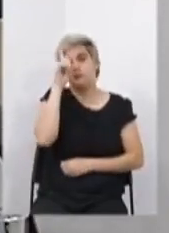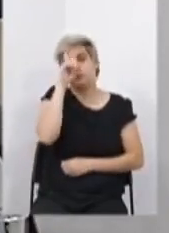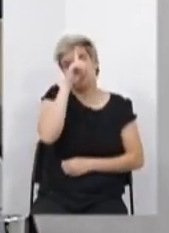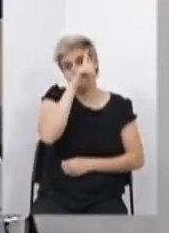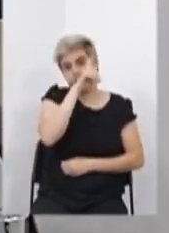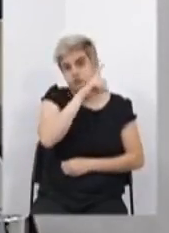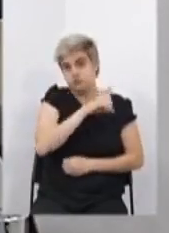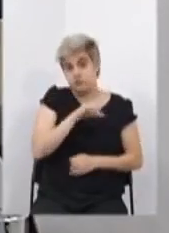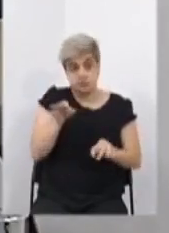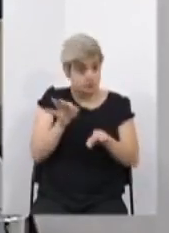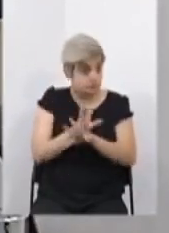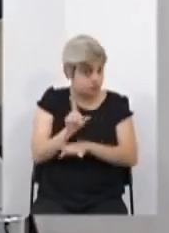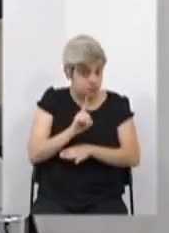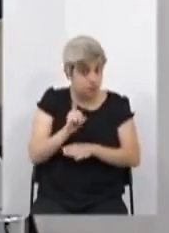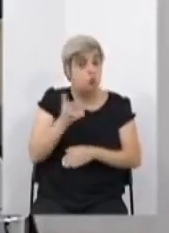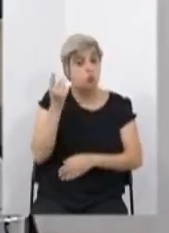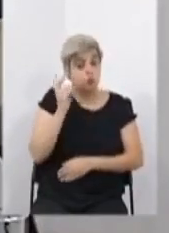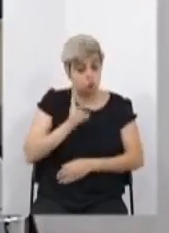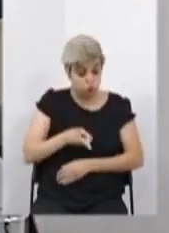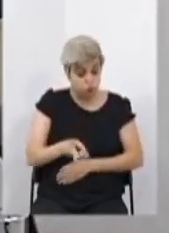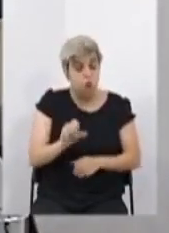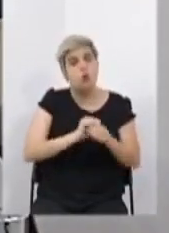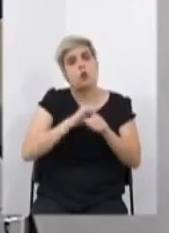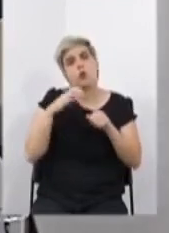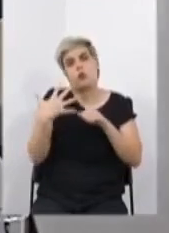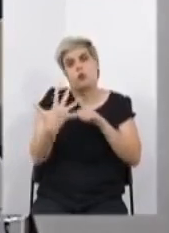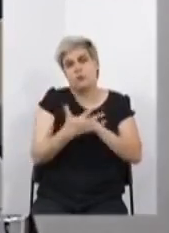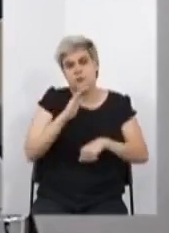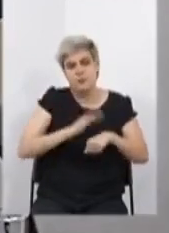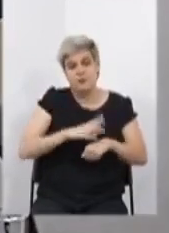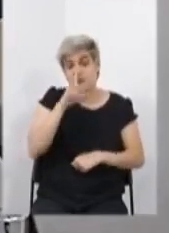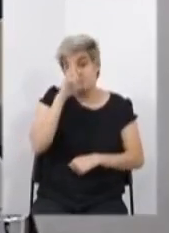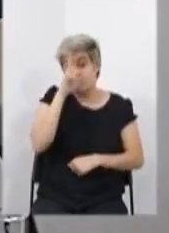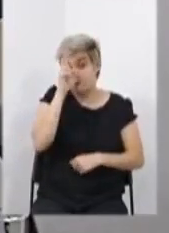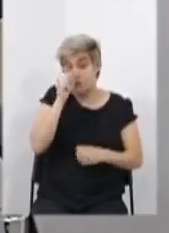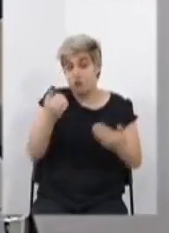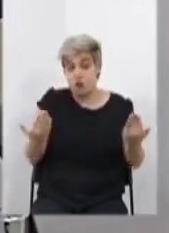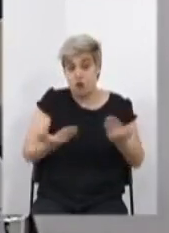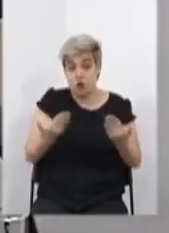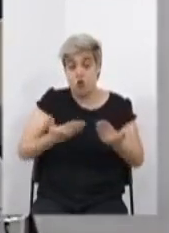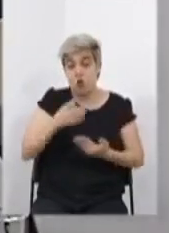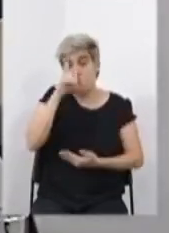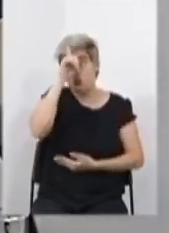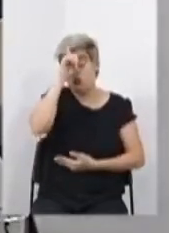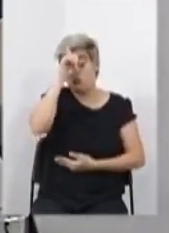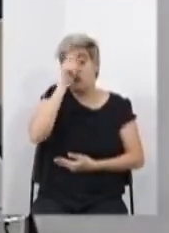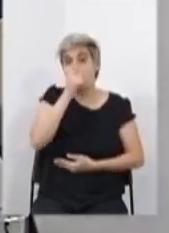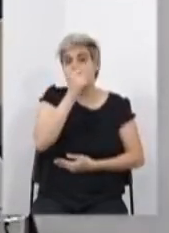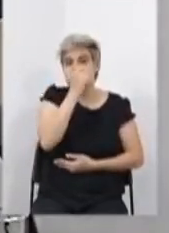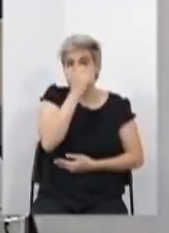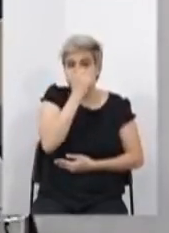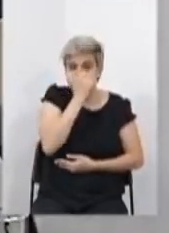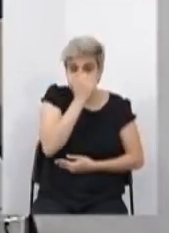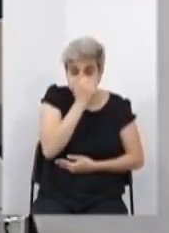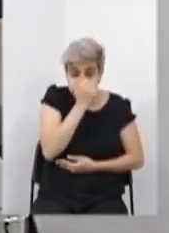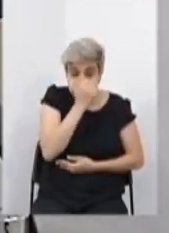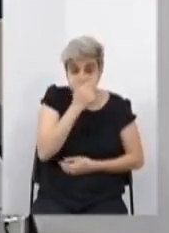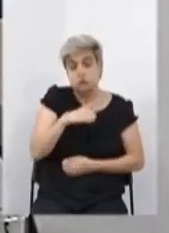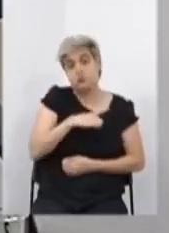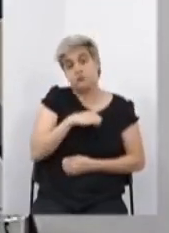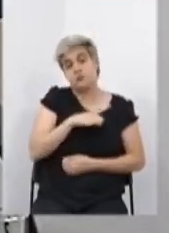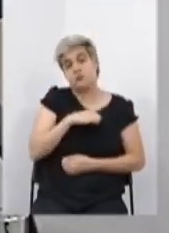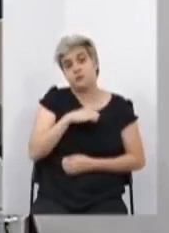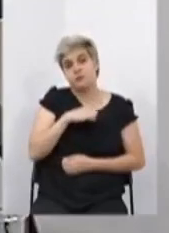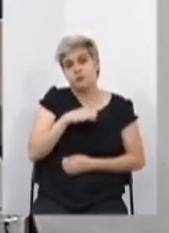Não acabou, a onda voltou com muita, está muito forte os hospitais de Belo Horizonte, os leites estão ocupados.